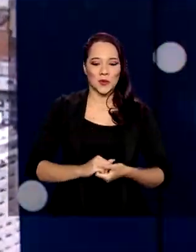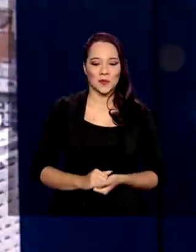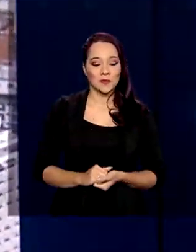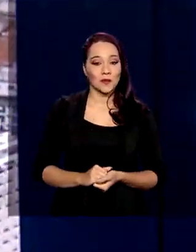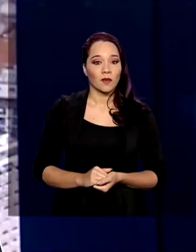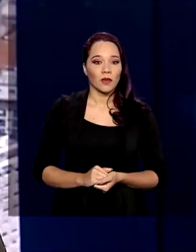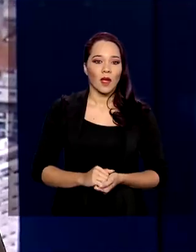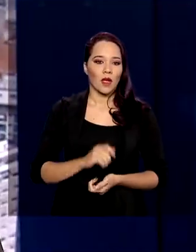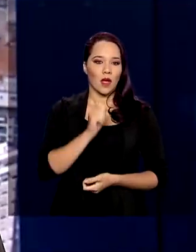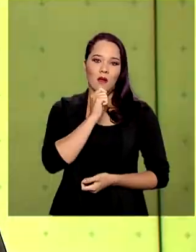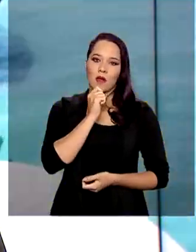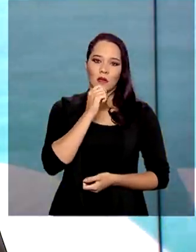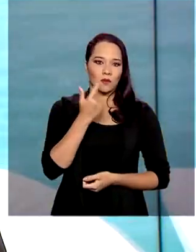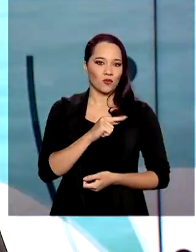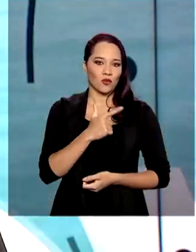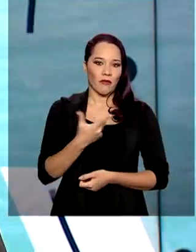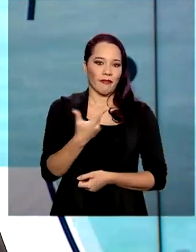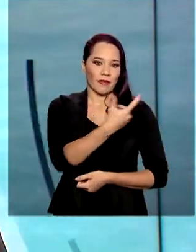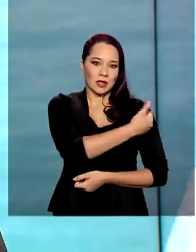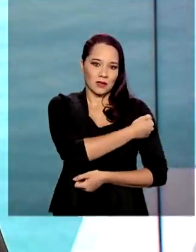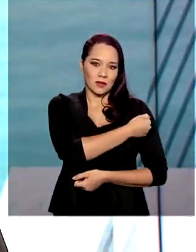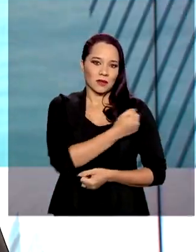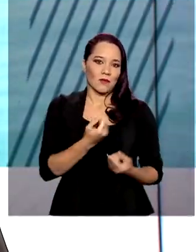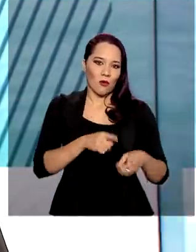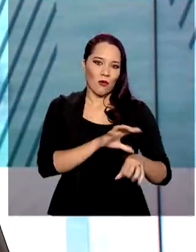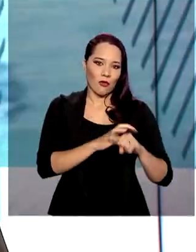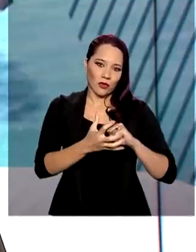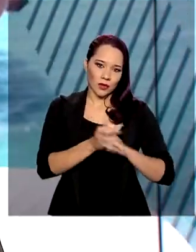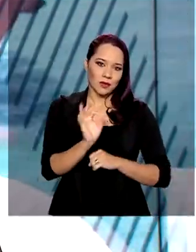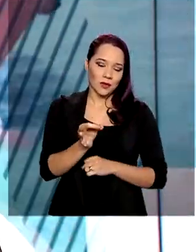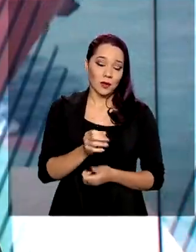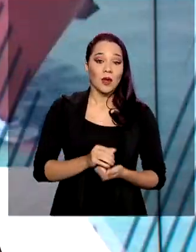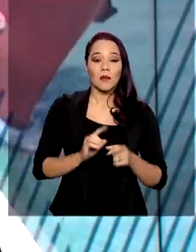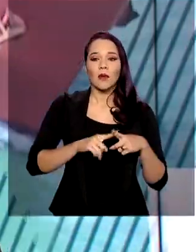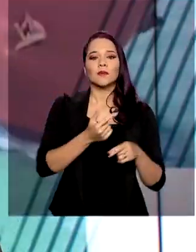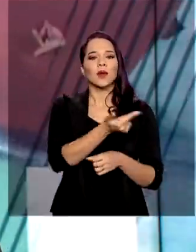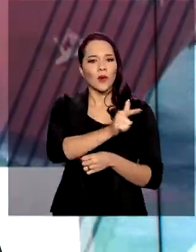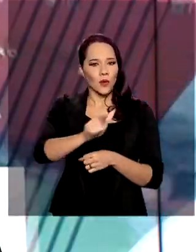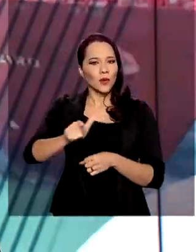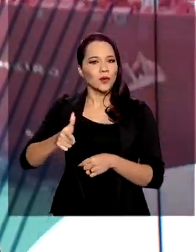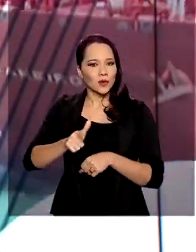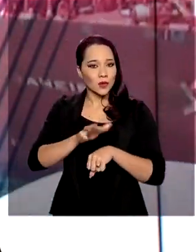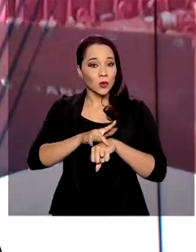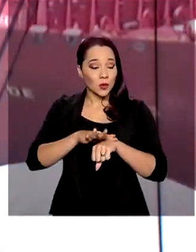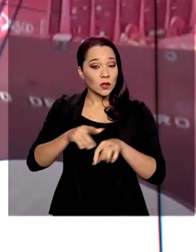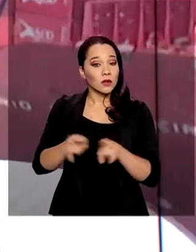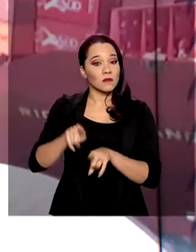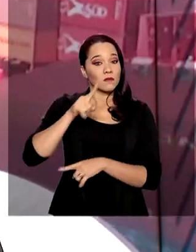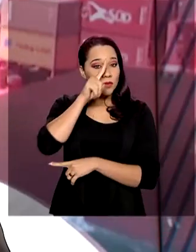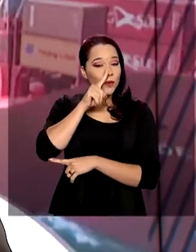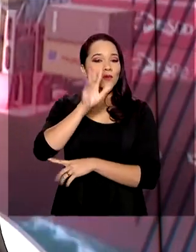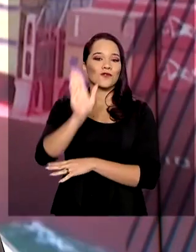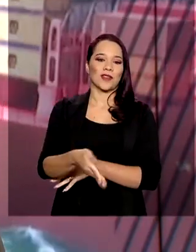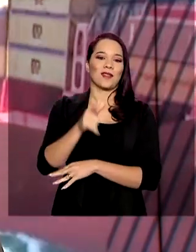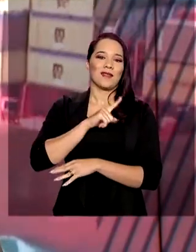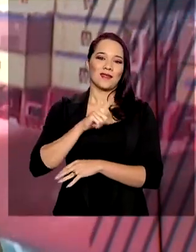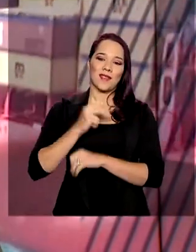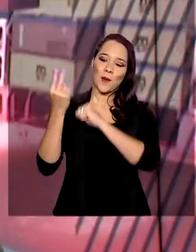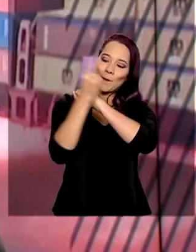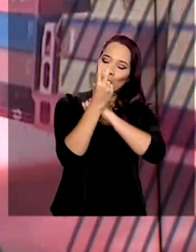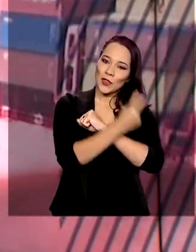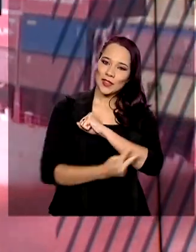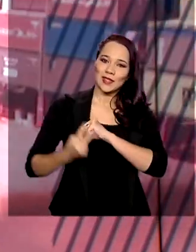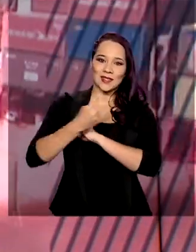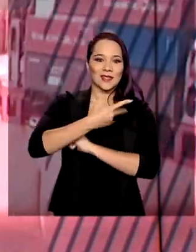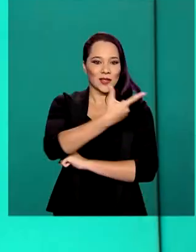Ainda não há vacina contra a Covid-19, não é? Mas para outras doenças, também perigosas, já existem imunizações que